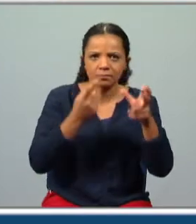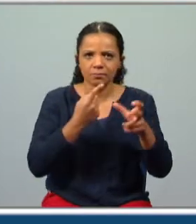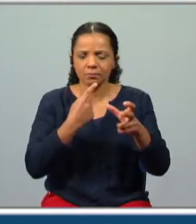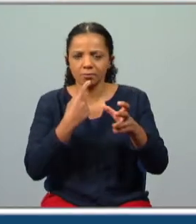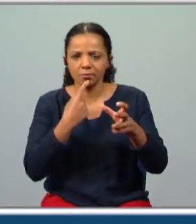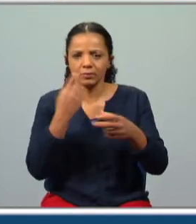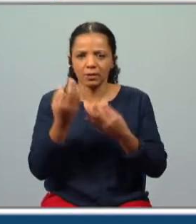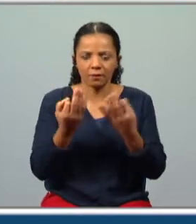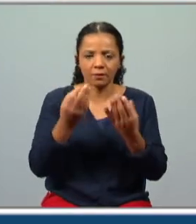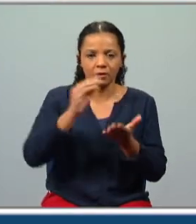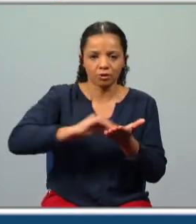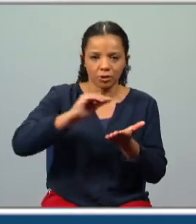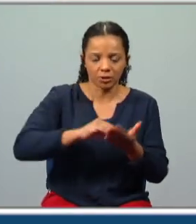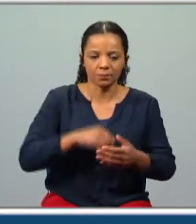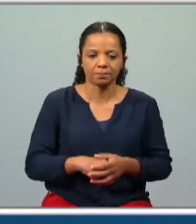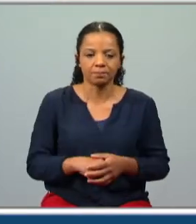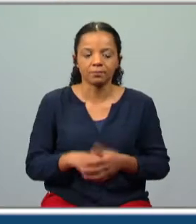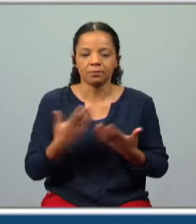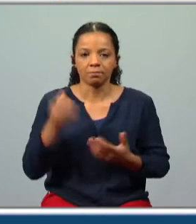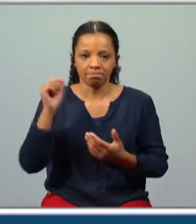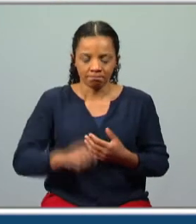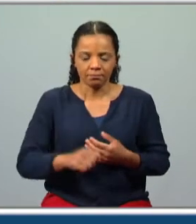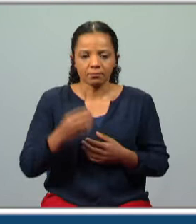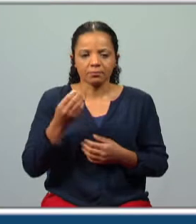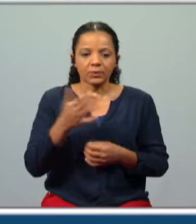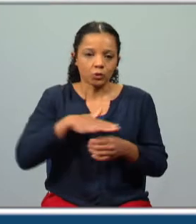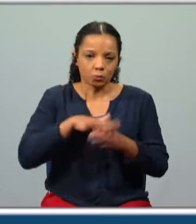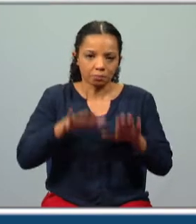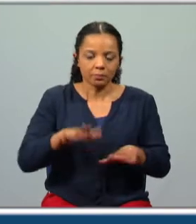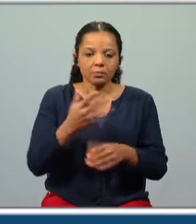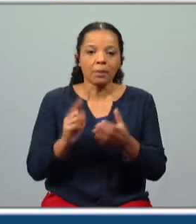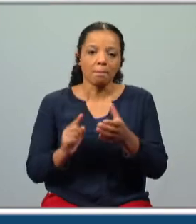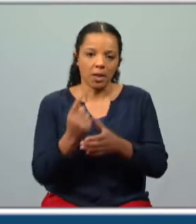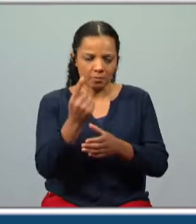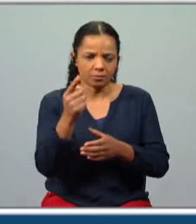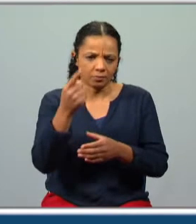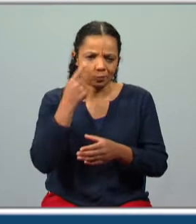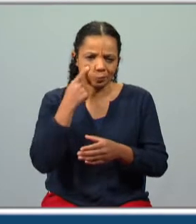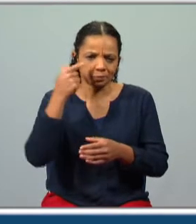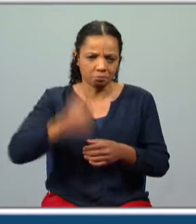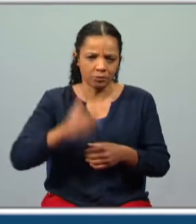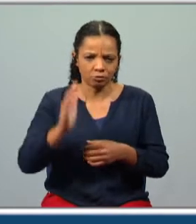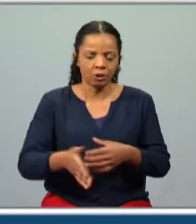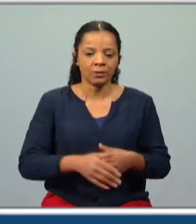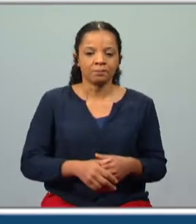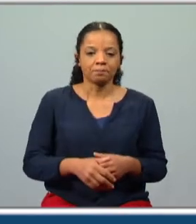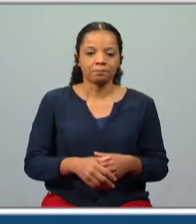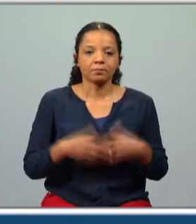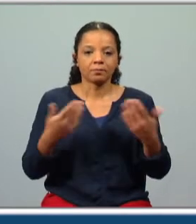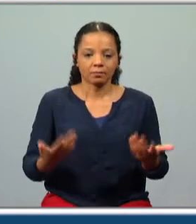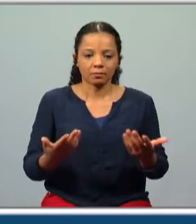literária e da escrita. E agora sim, fazer o ponto da situação com o mapa que tu já tão bem conheces. Então,